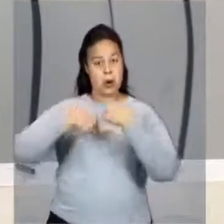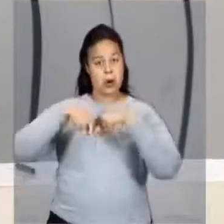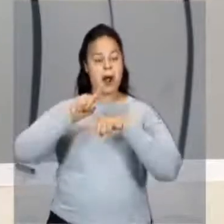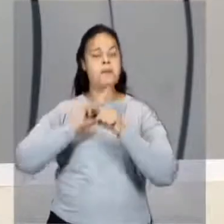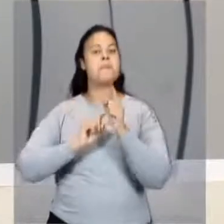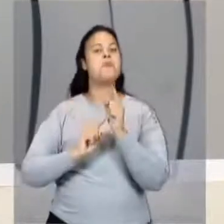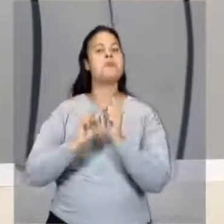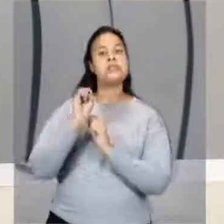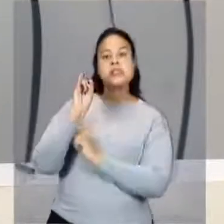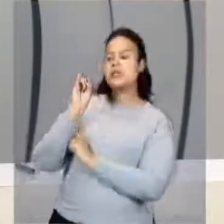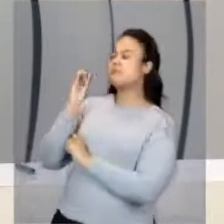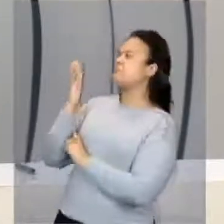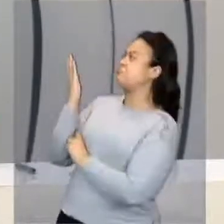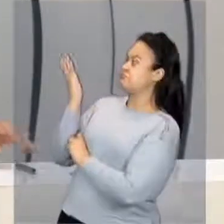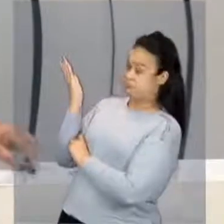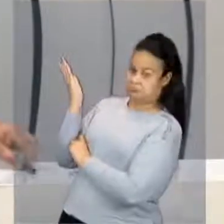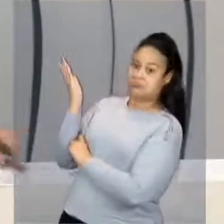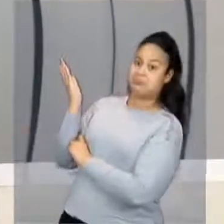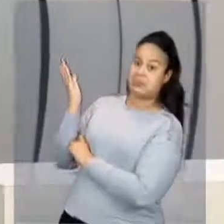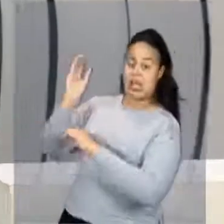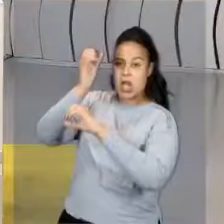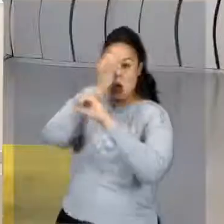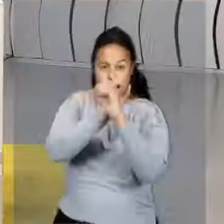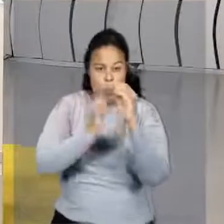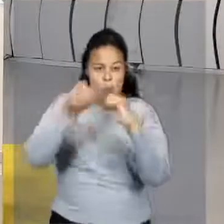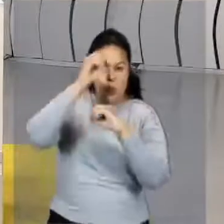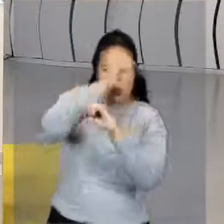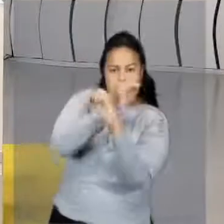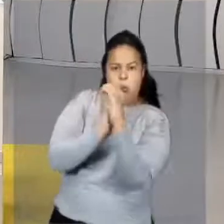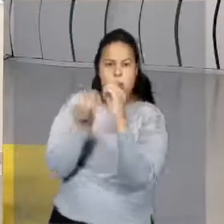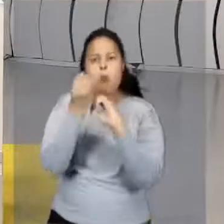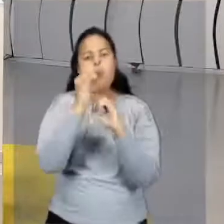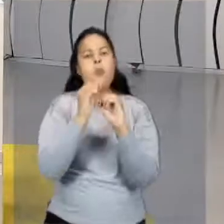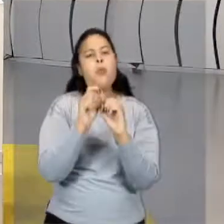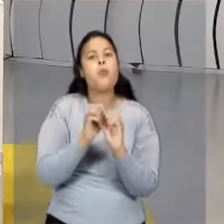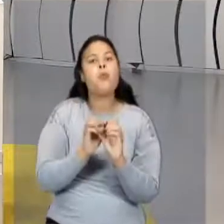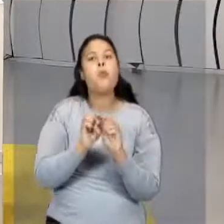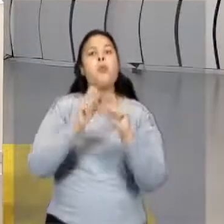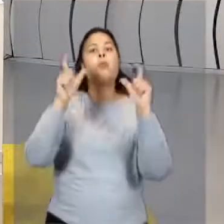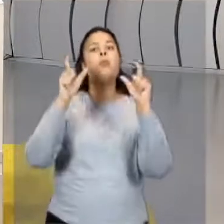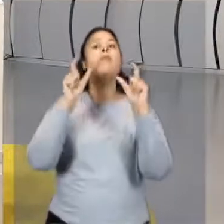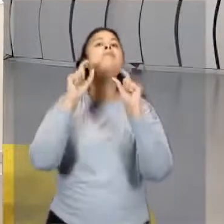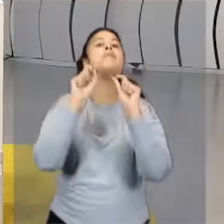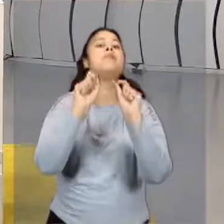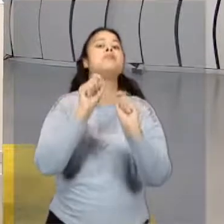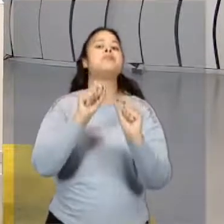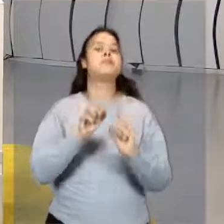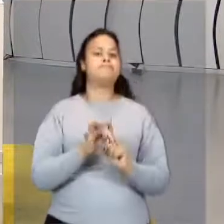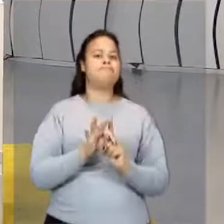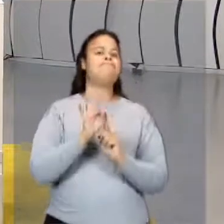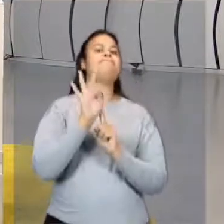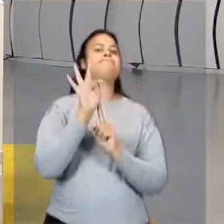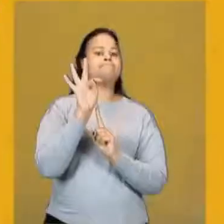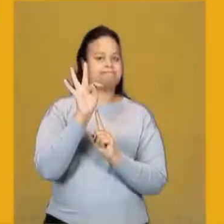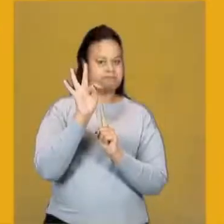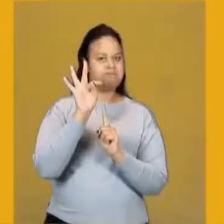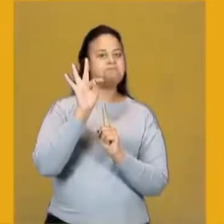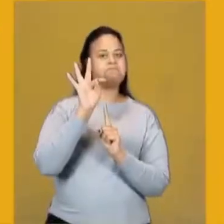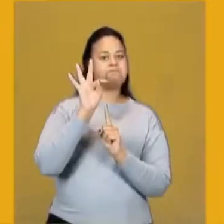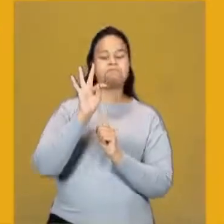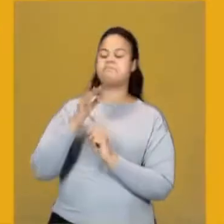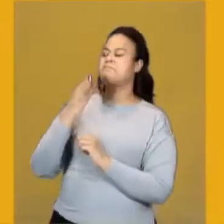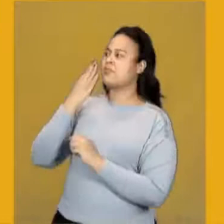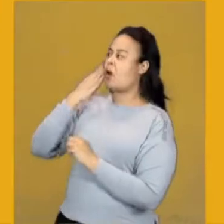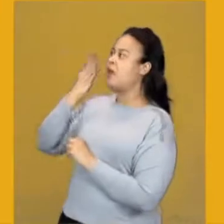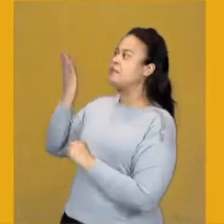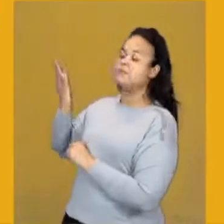agita, entendeu? Essas moléculas, acontece um aumento da temperatura. Aqui nós temos, tá? O